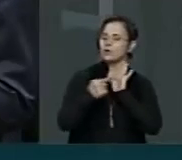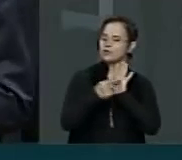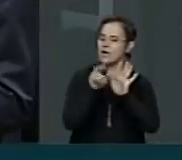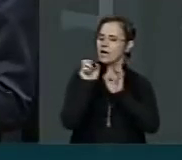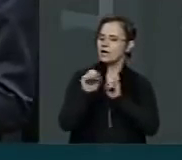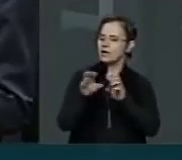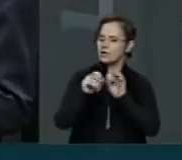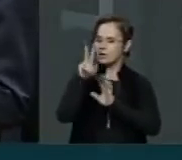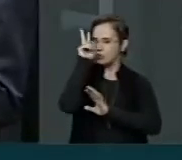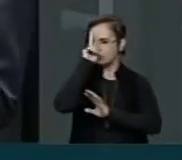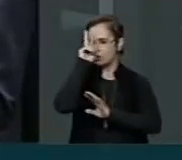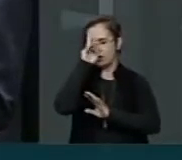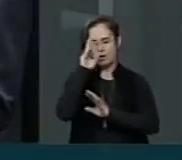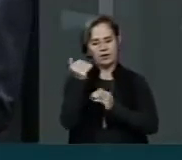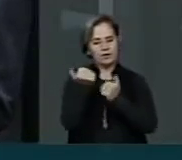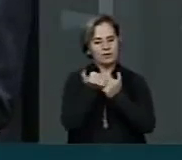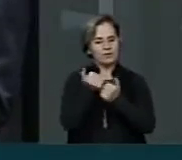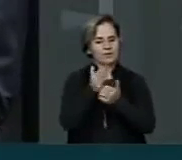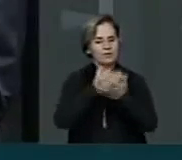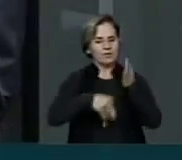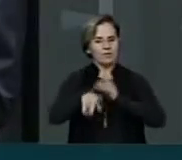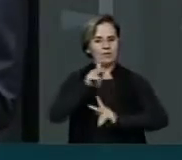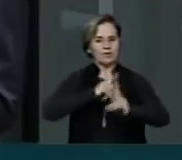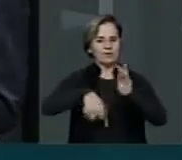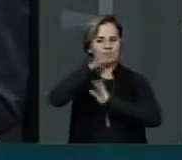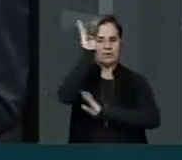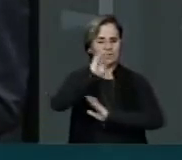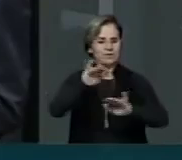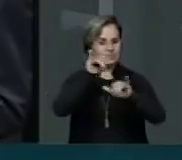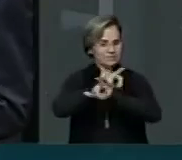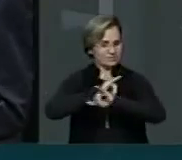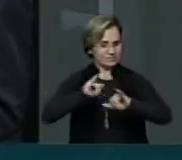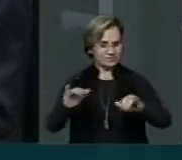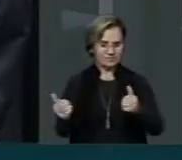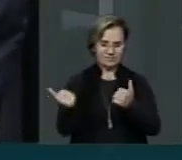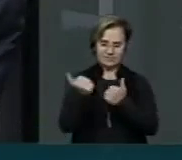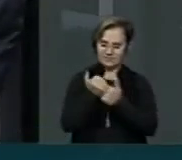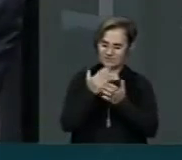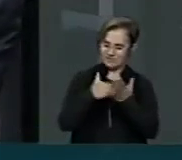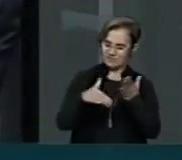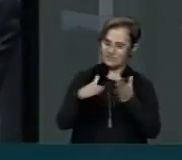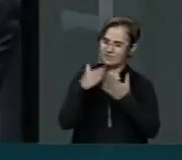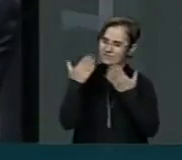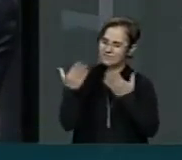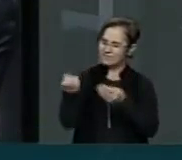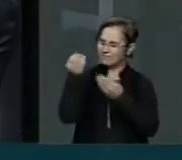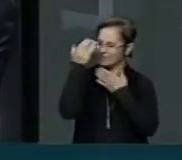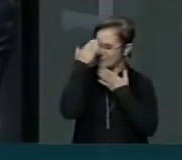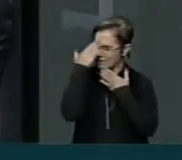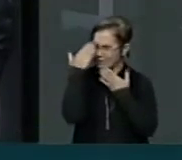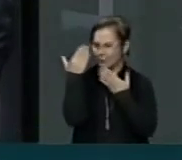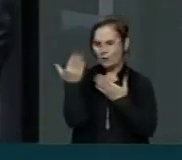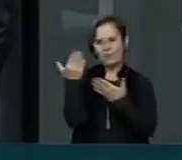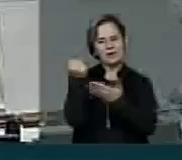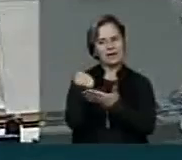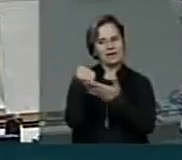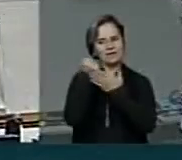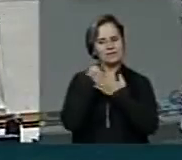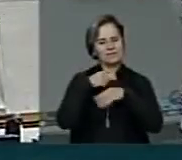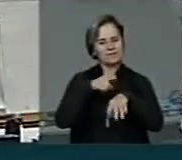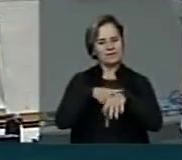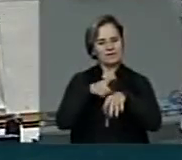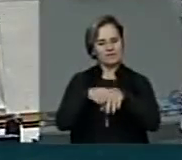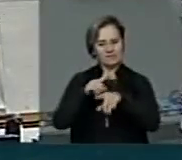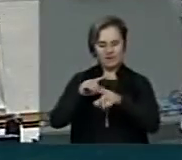em nome de todo mundo desse país, poder transmitir esta mensagem, em nome de todos. Senhora Presidenta, eu fico muito agradecido pela contribuição, pela